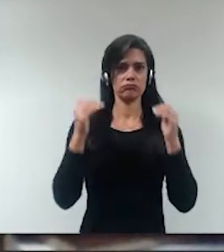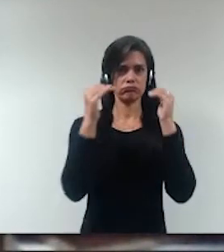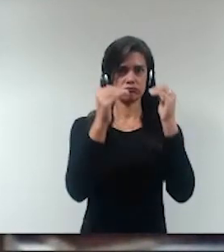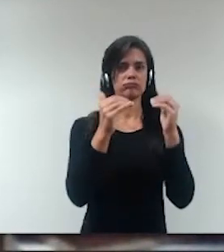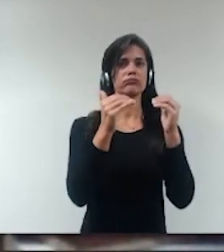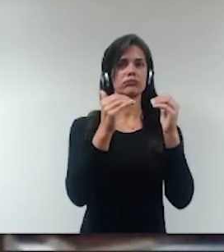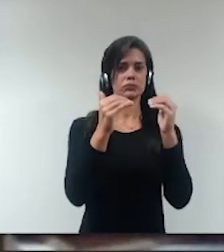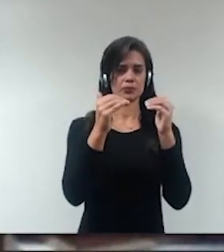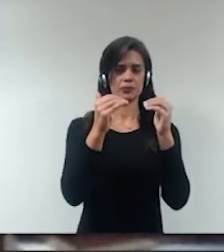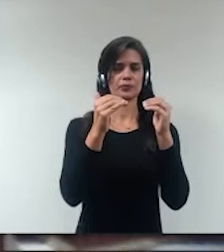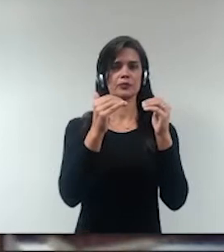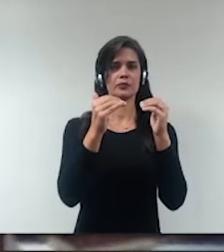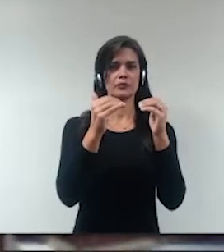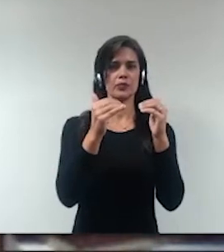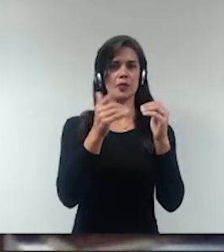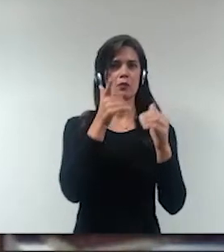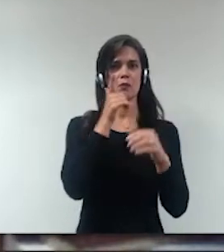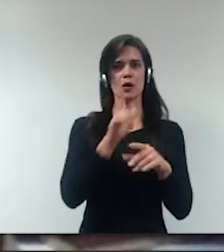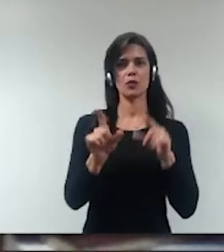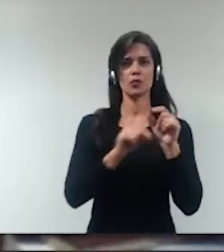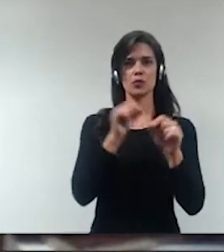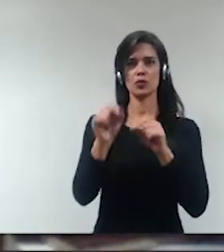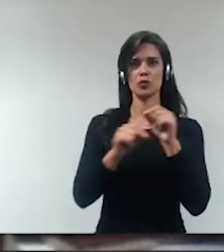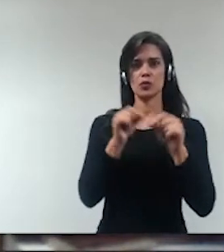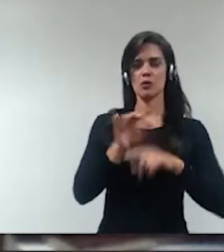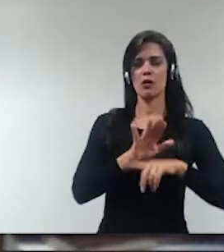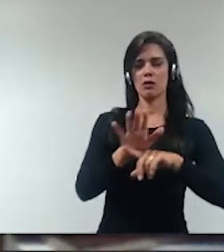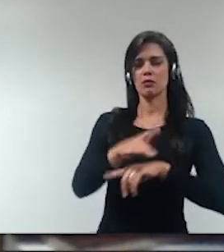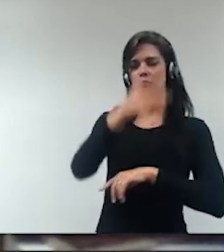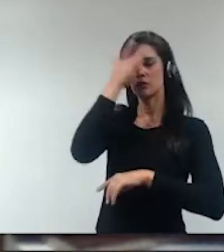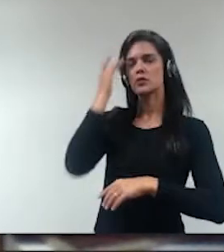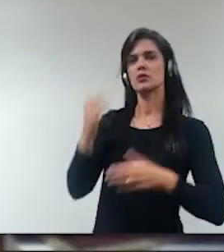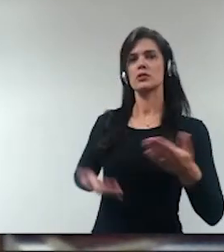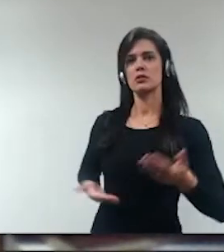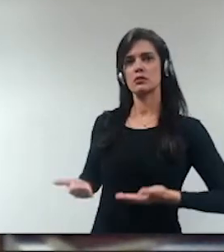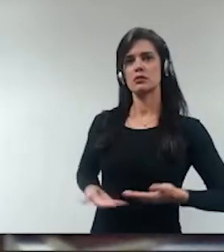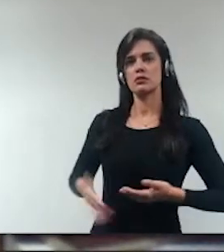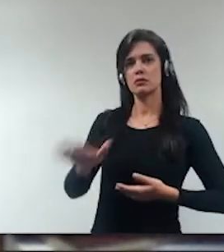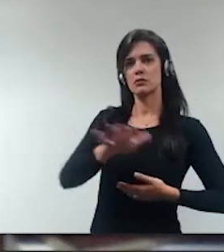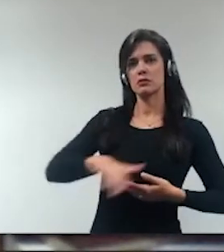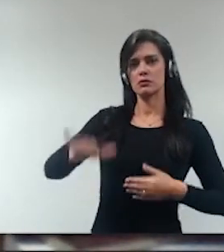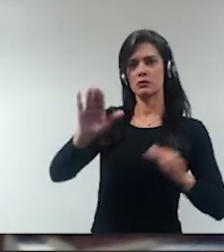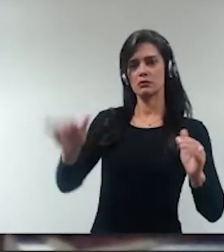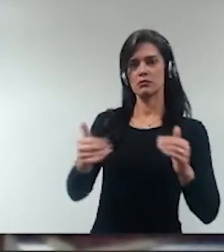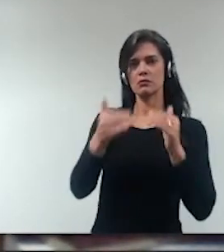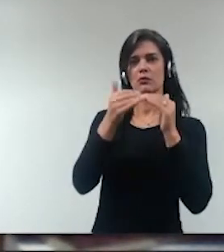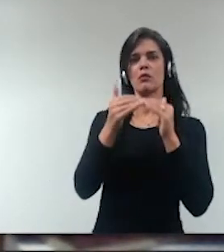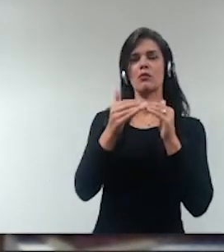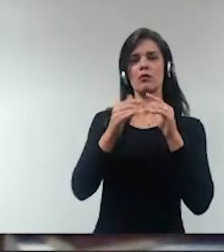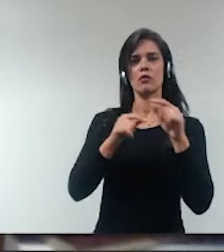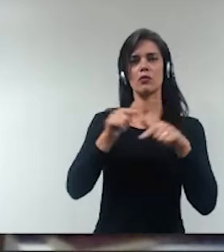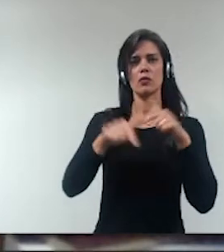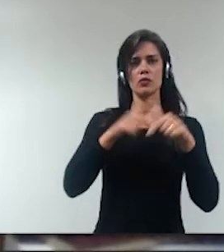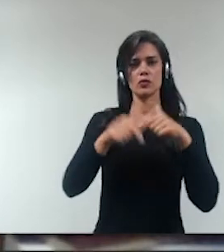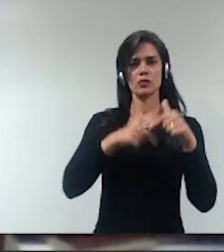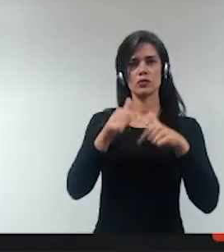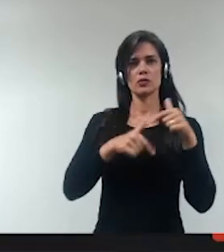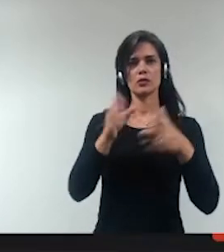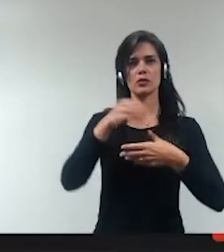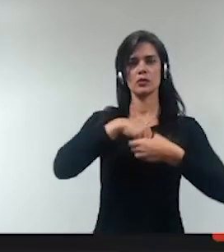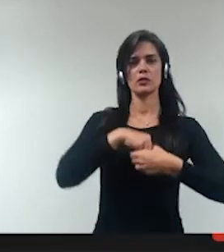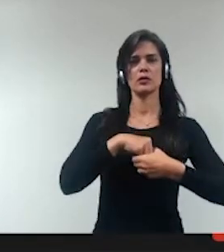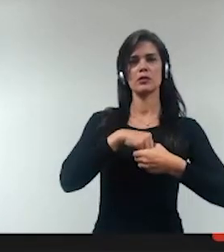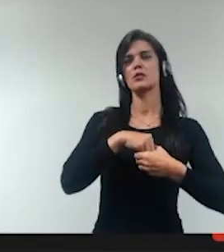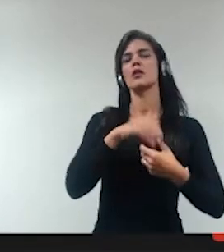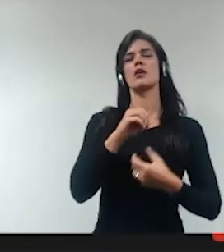administração pública para orientar o comportamento dos agentes públicos em consonância com as funções e as atribuições de seus órgãos e de